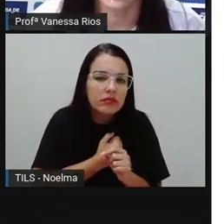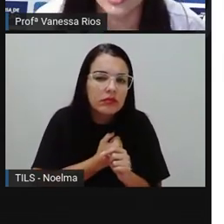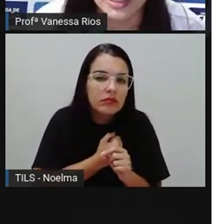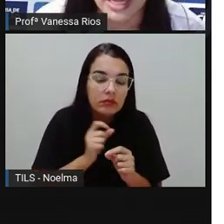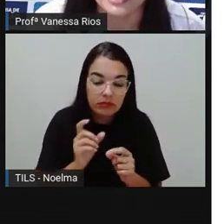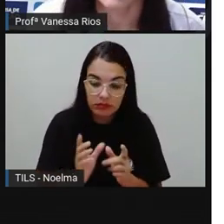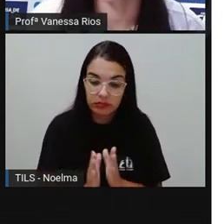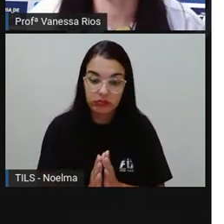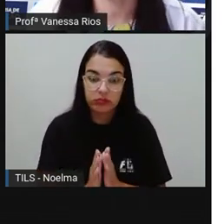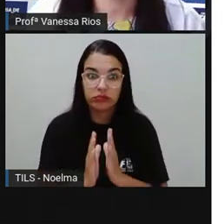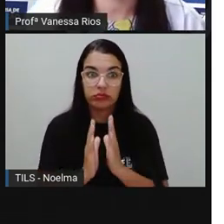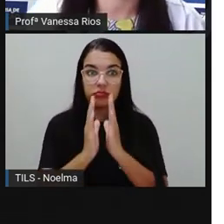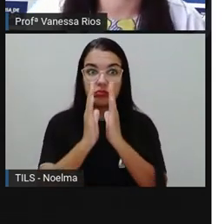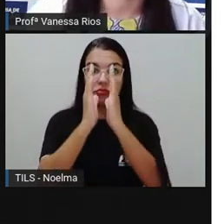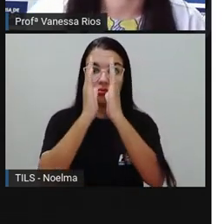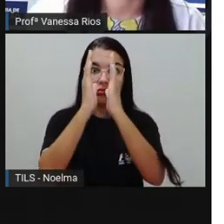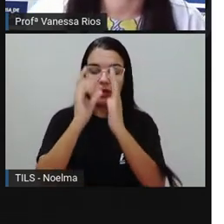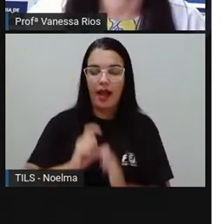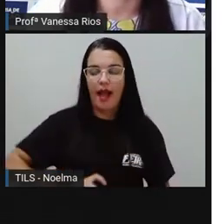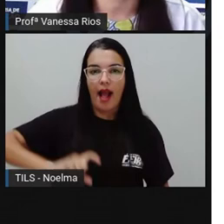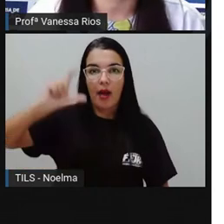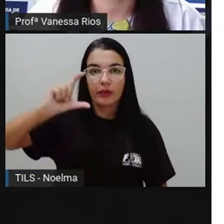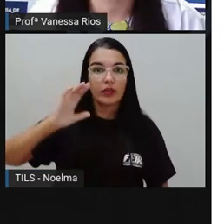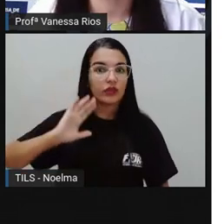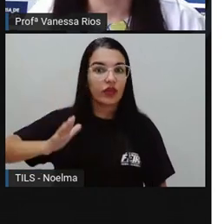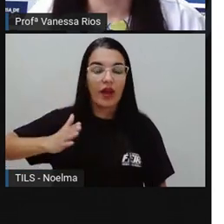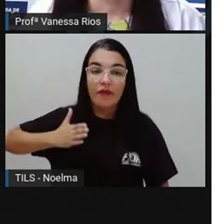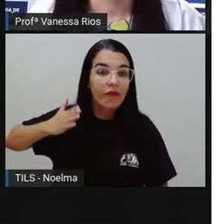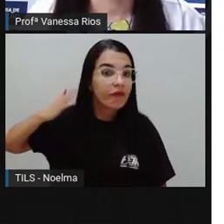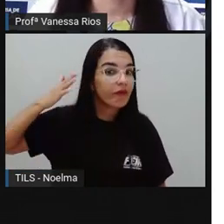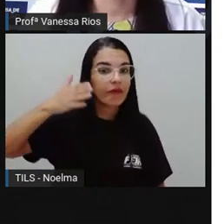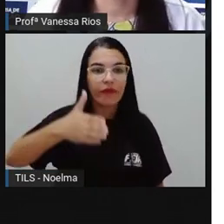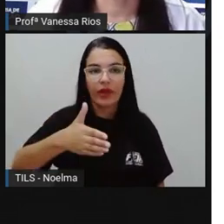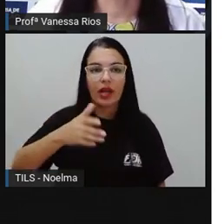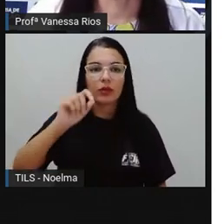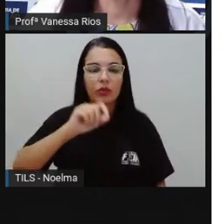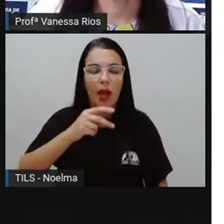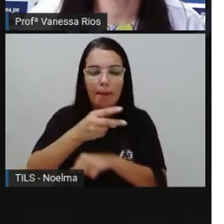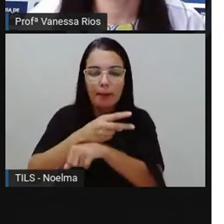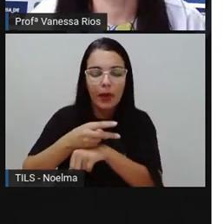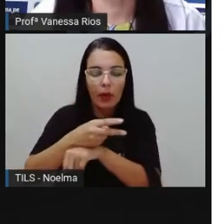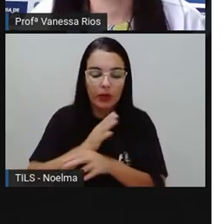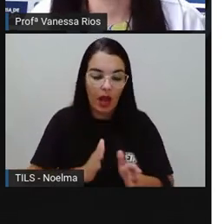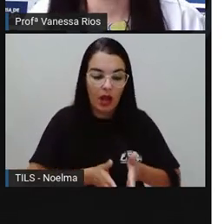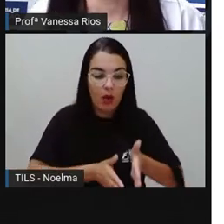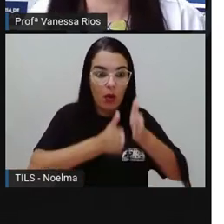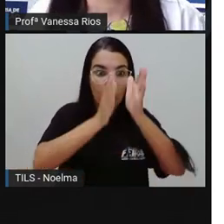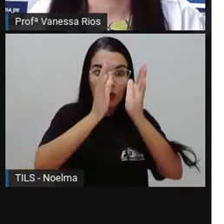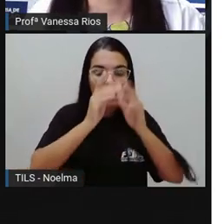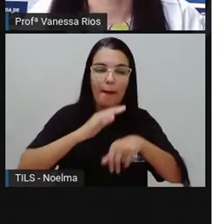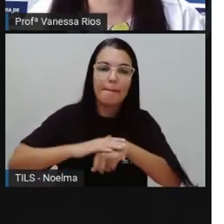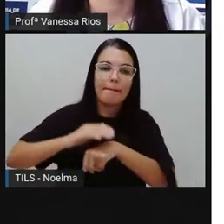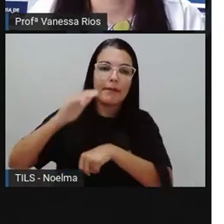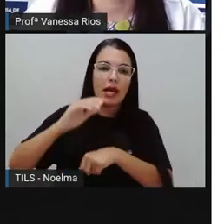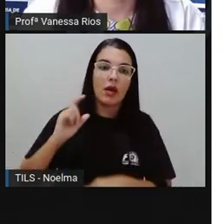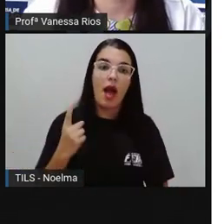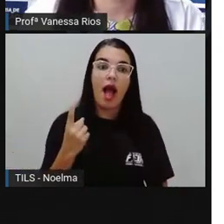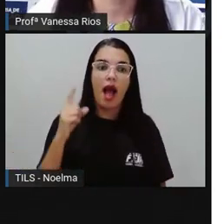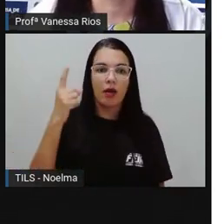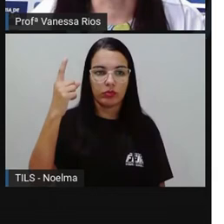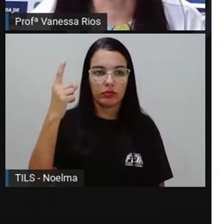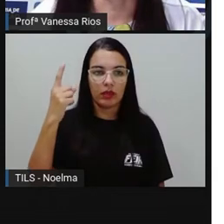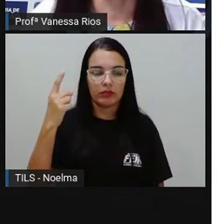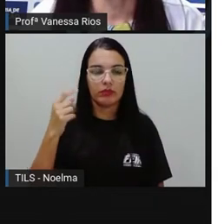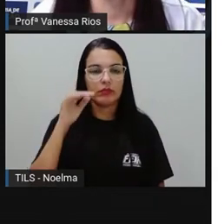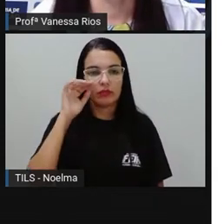coluna. Então, gente já começa a imediatamente, né? procurar a coluna maior, a coluna